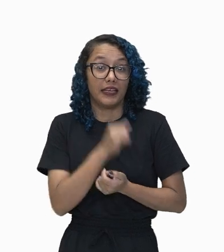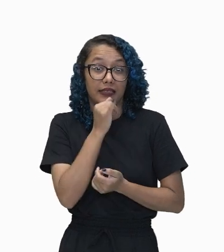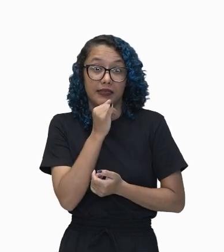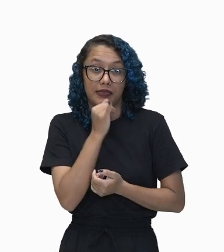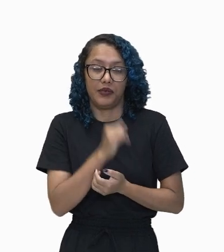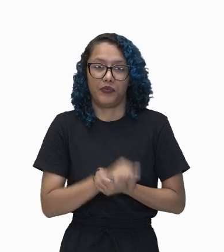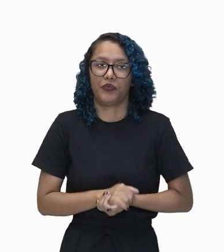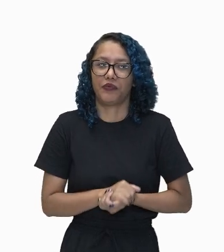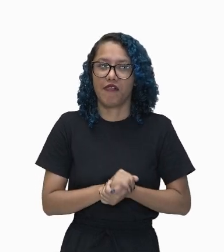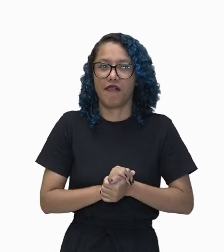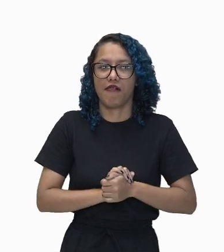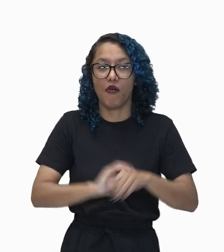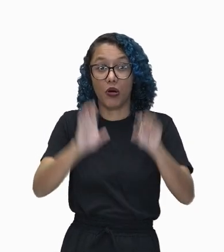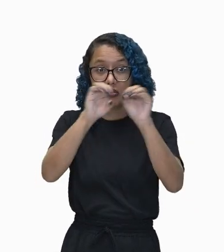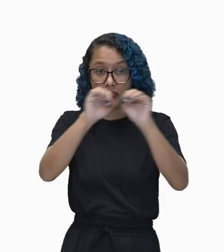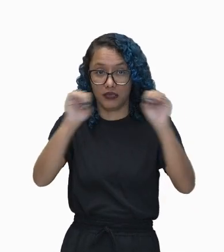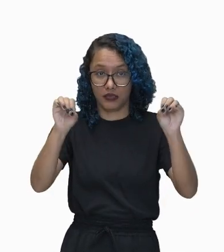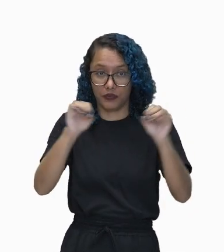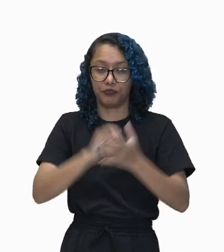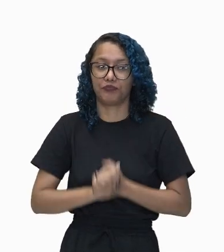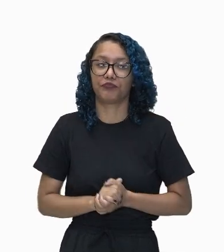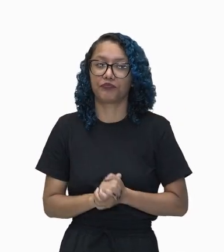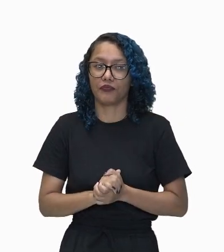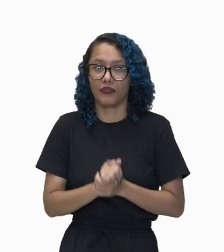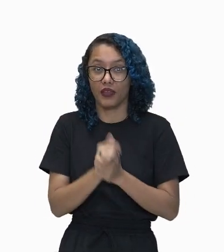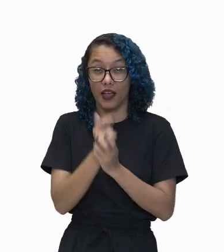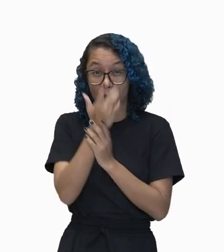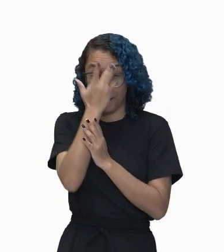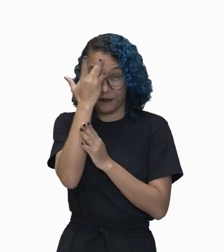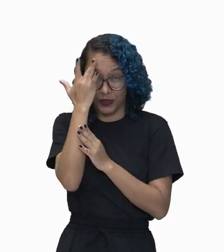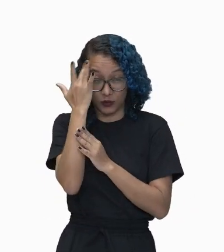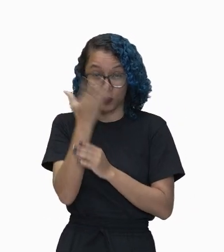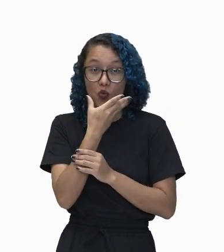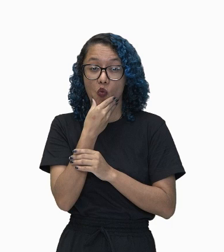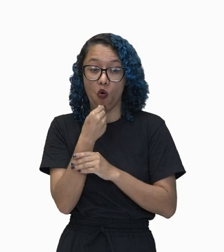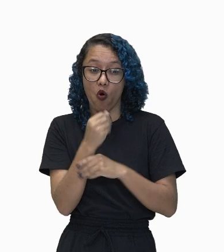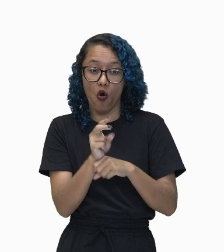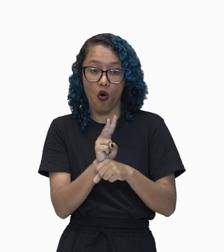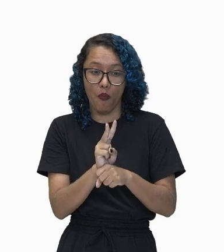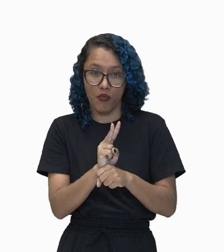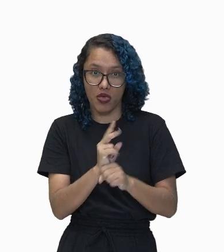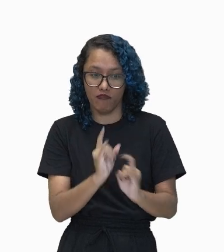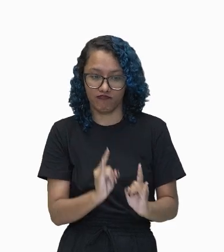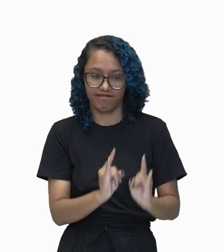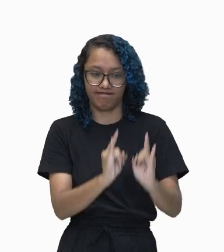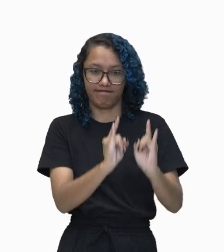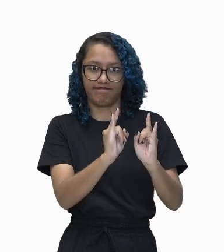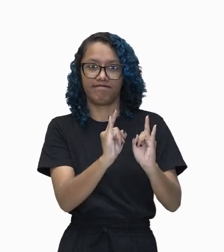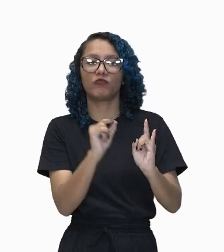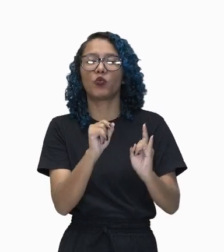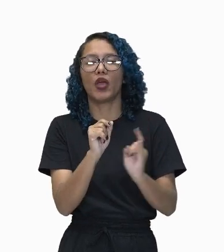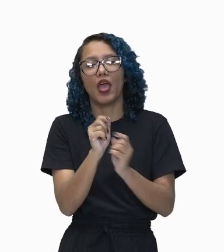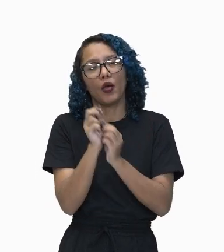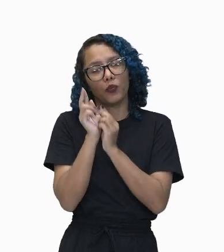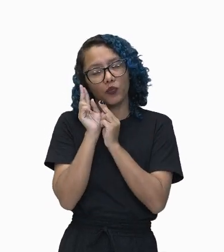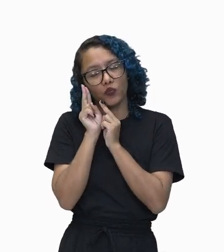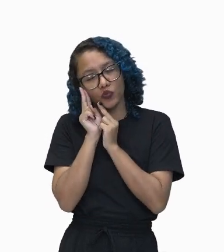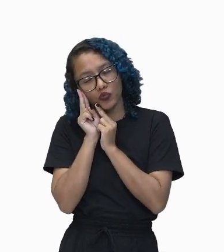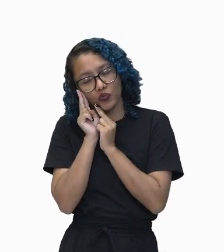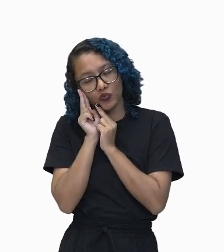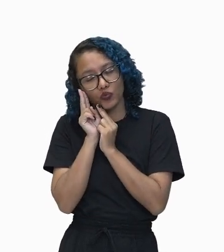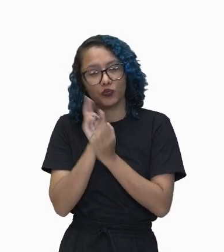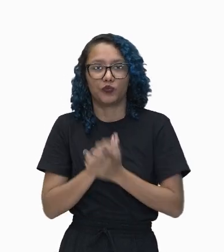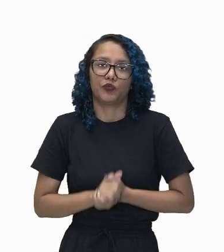O porteiro, olha só, o porteiro do edifício cochilava. Então temos ali, aqui,